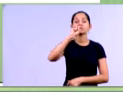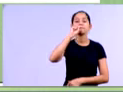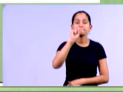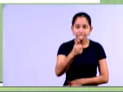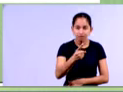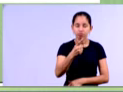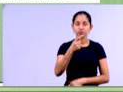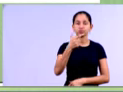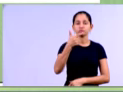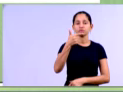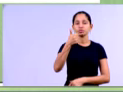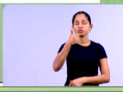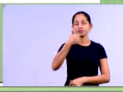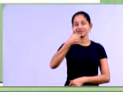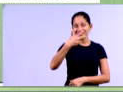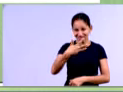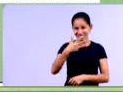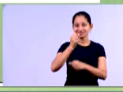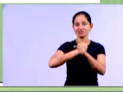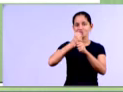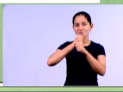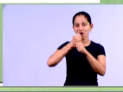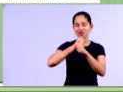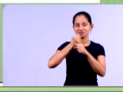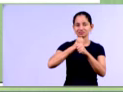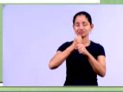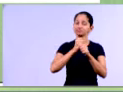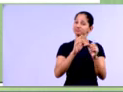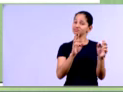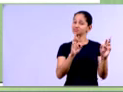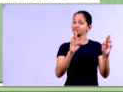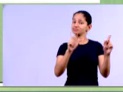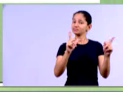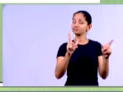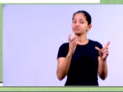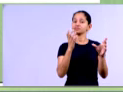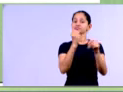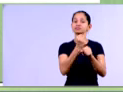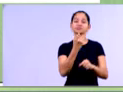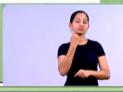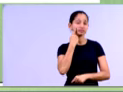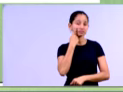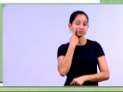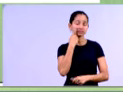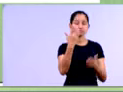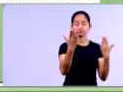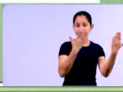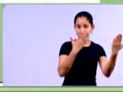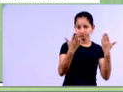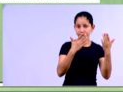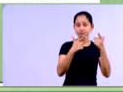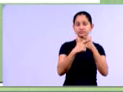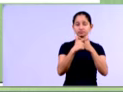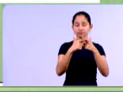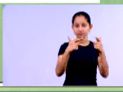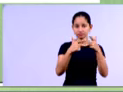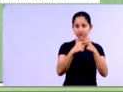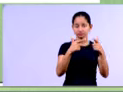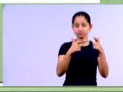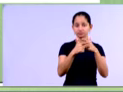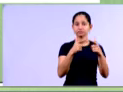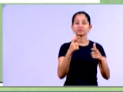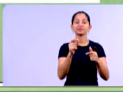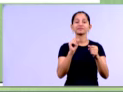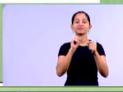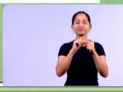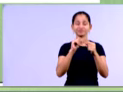Né, então, se você pegar o valor da conta em 2013, dividir pelo valor da conta em 2012,